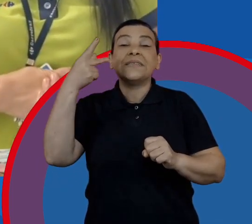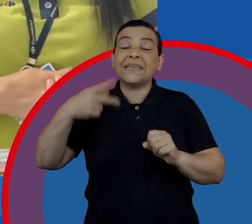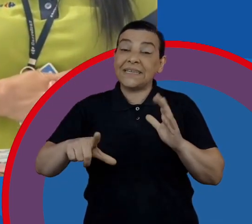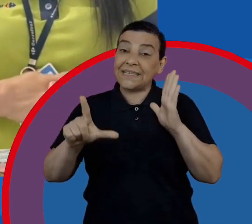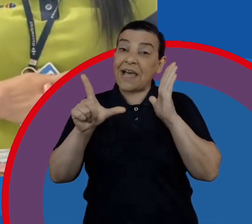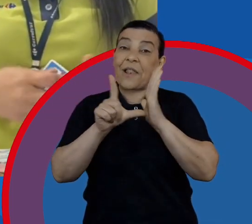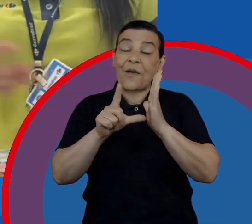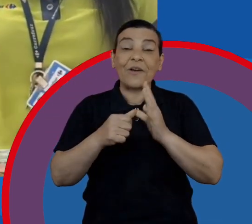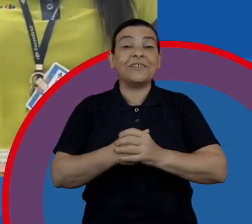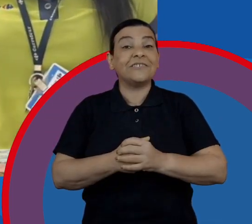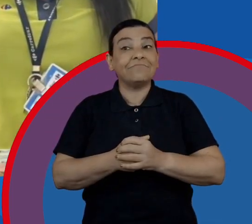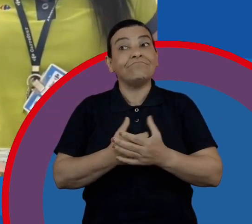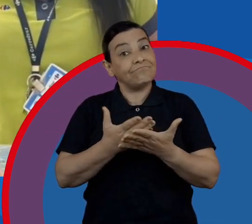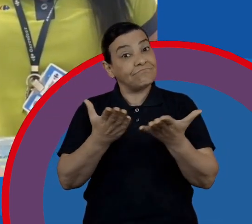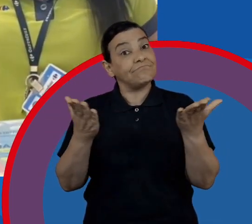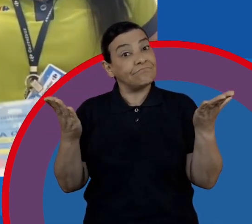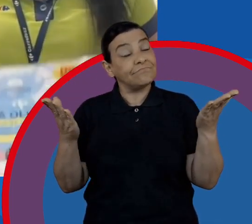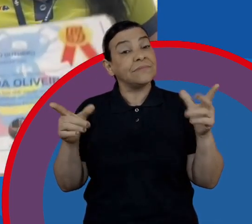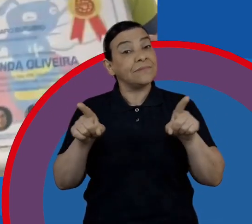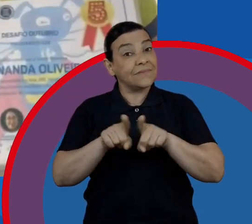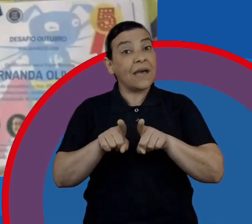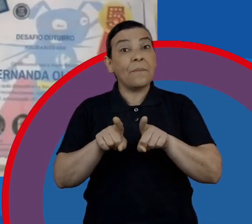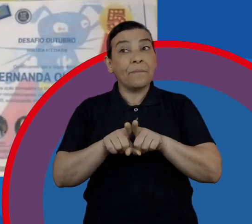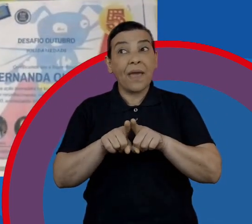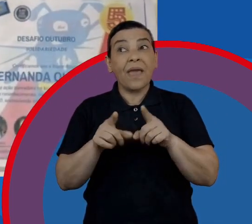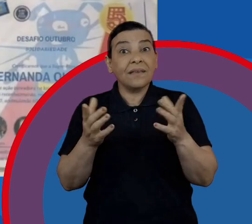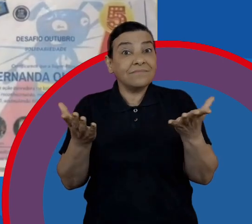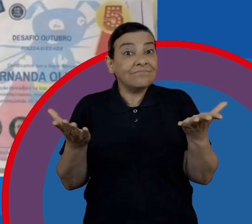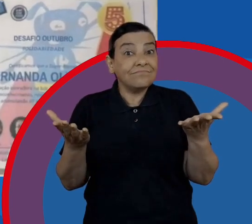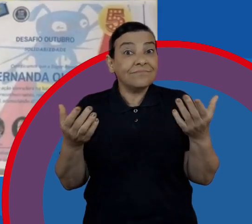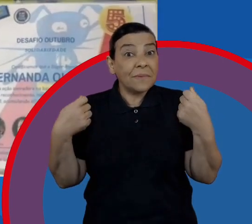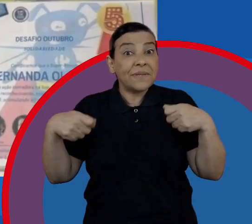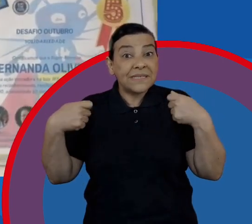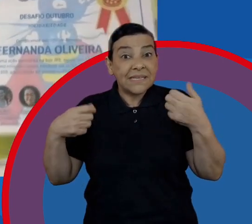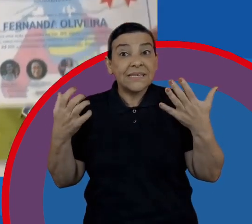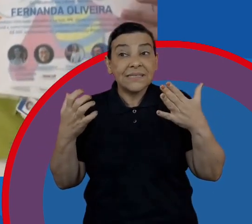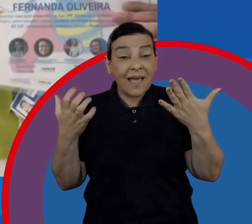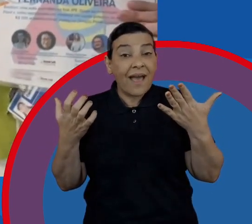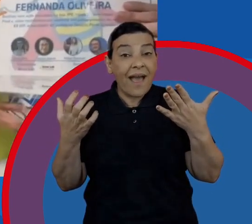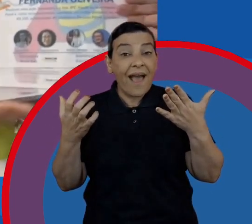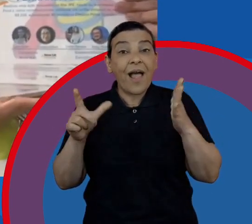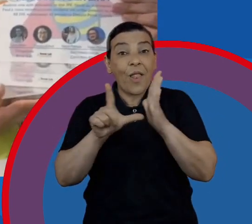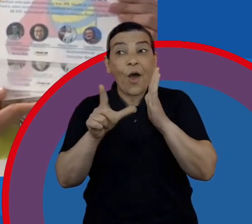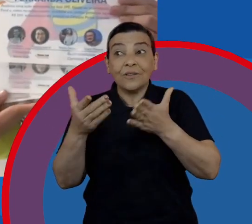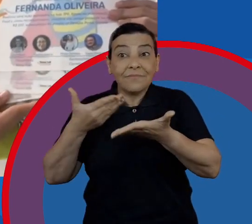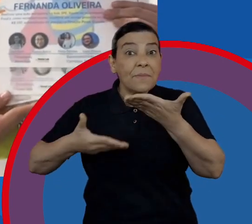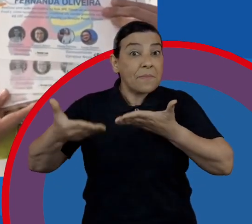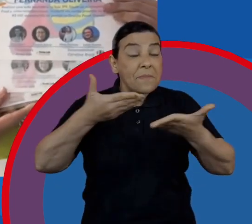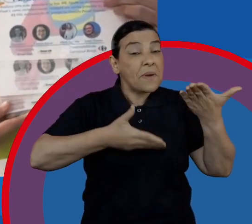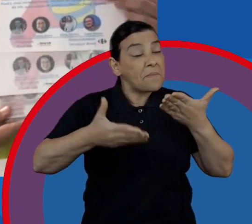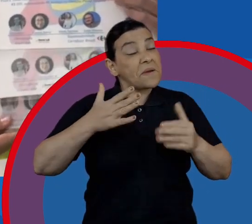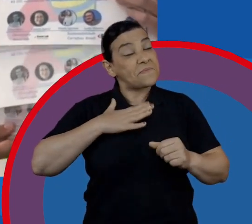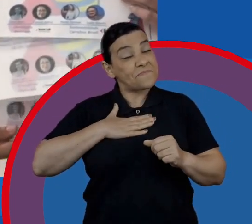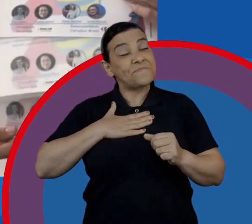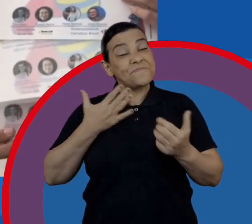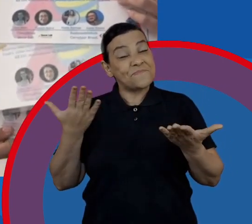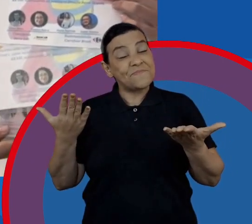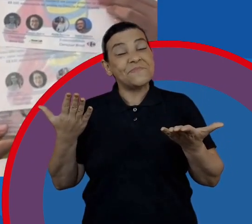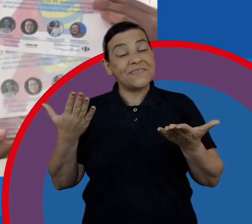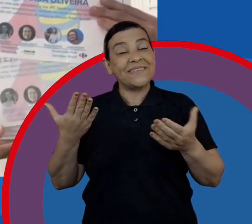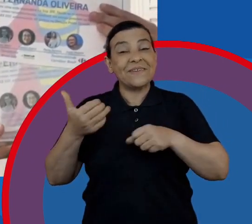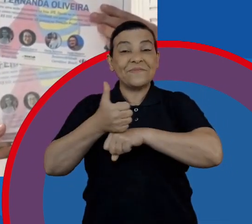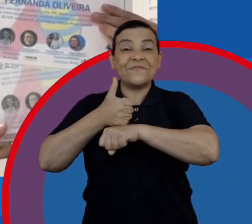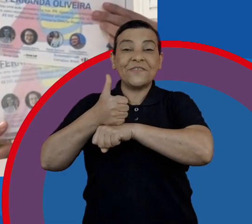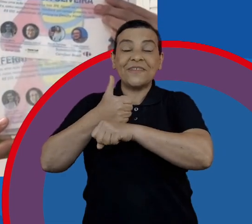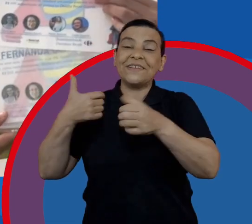que eles também... A gente tem que envolver a loja, né? E essa é a minha trajetória. Estou com